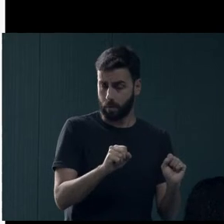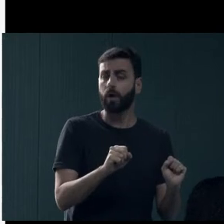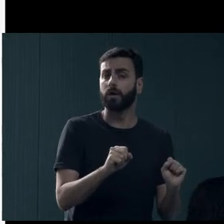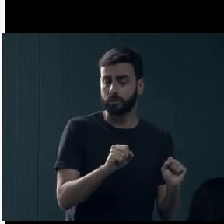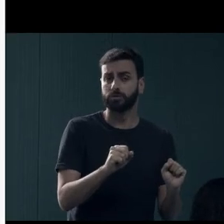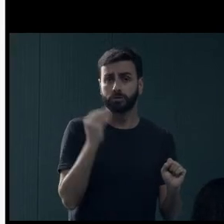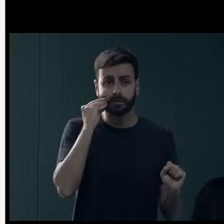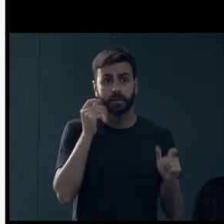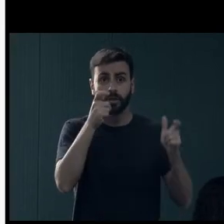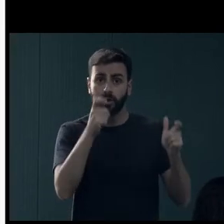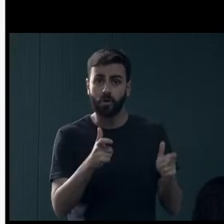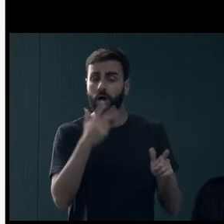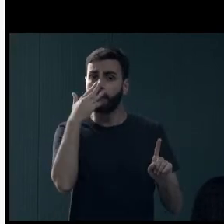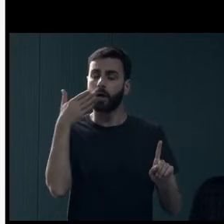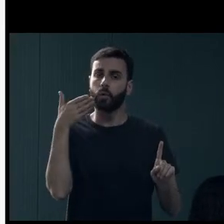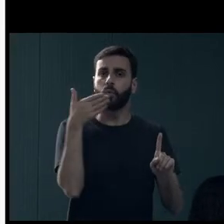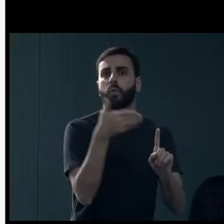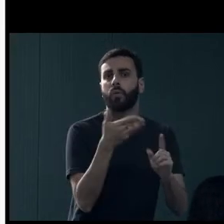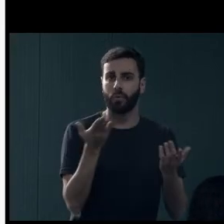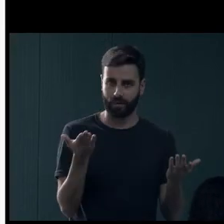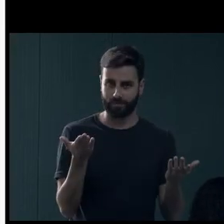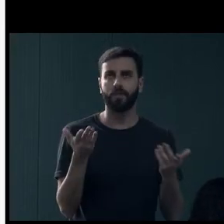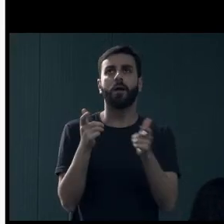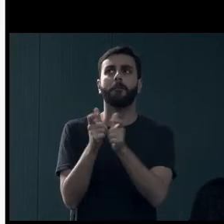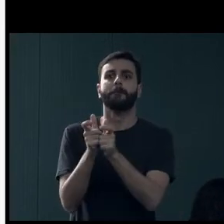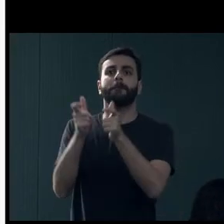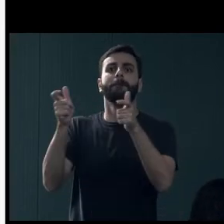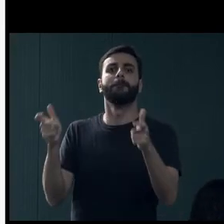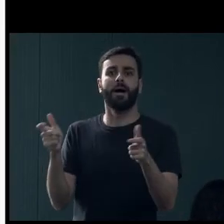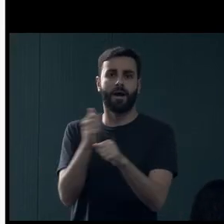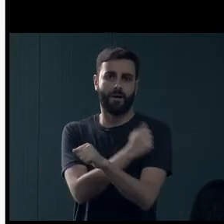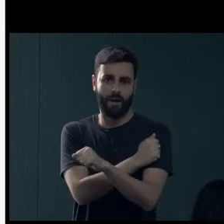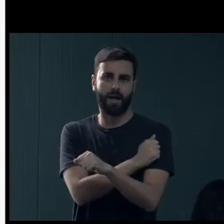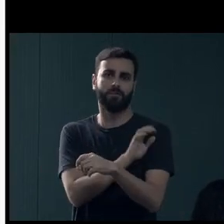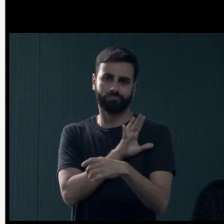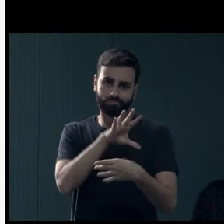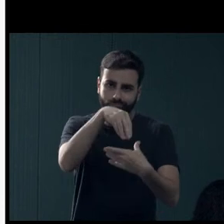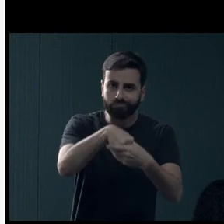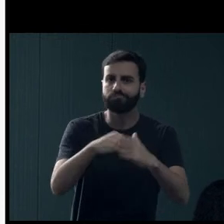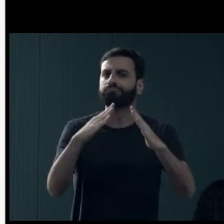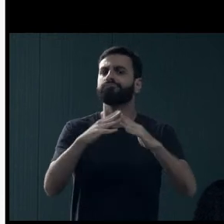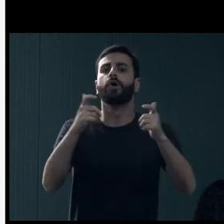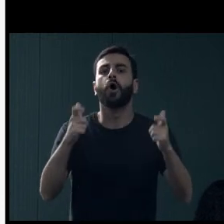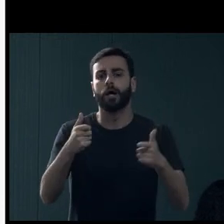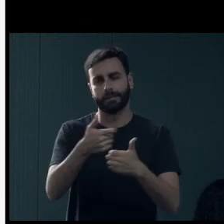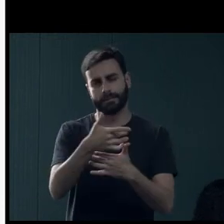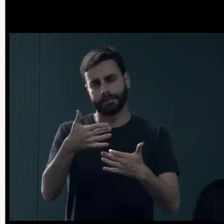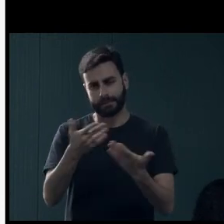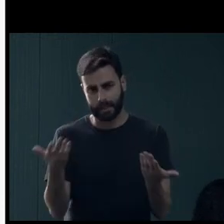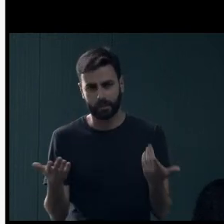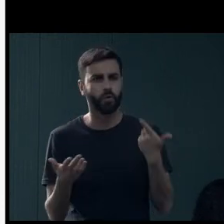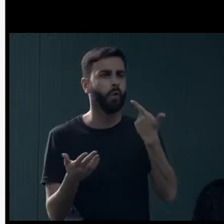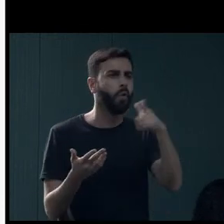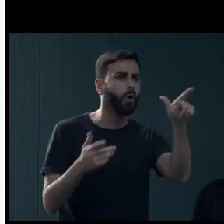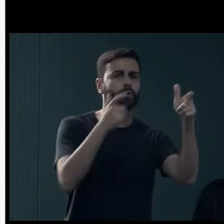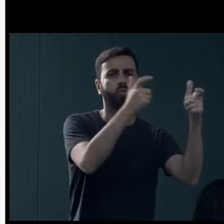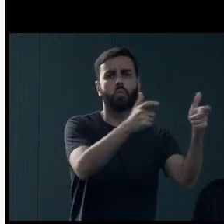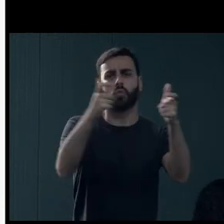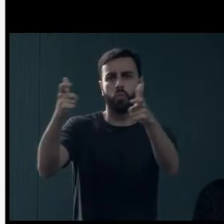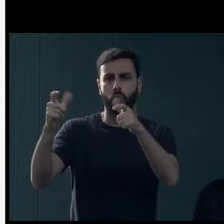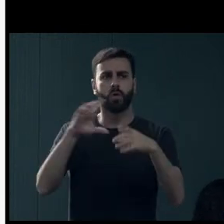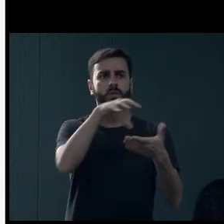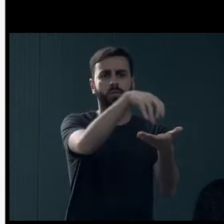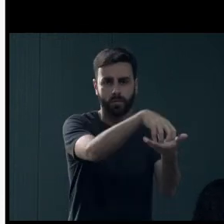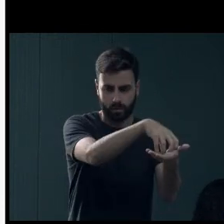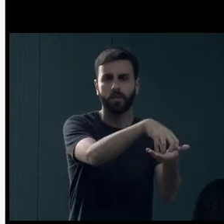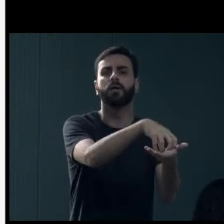que pode ser o território de referência para os meninos, que, grande parte, moram no centro. E outros que moram em bairros têm as unidades de saúde da